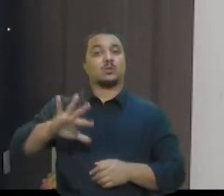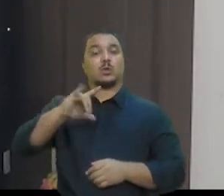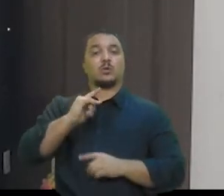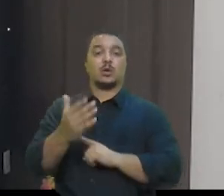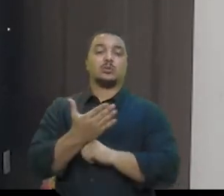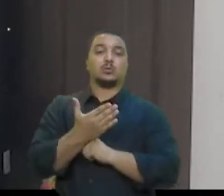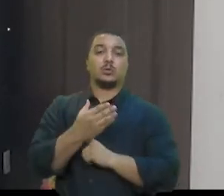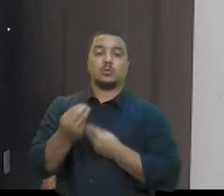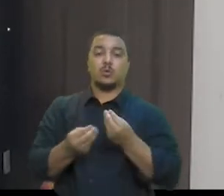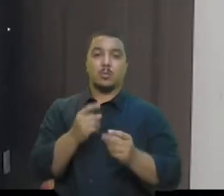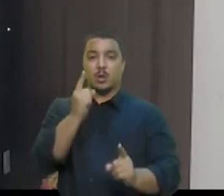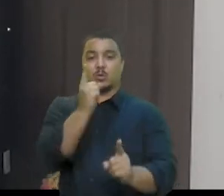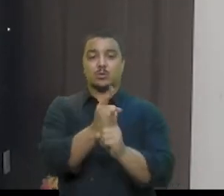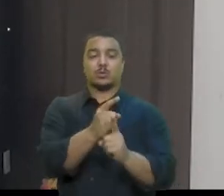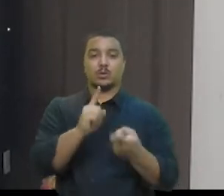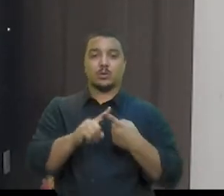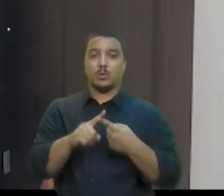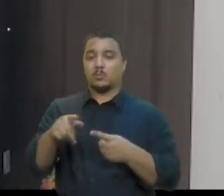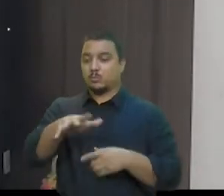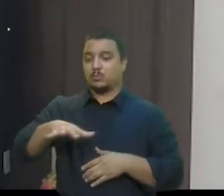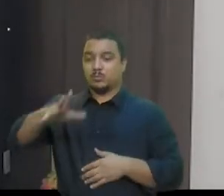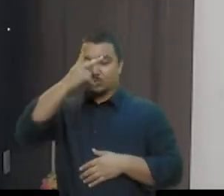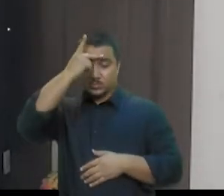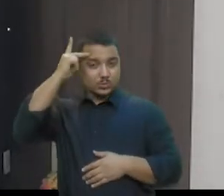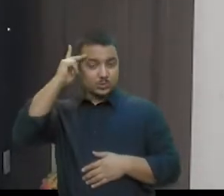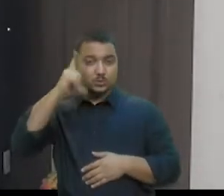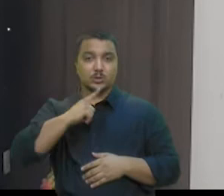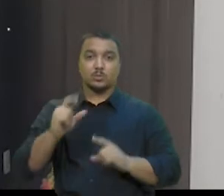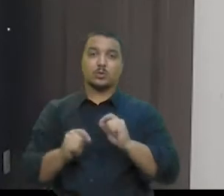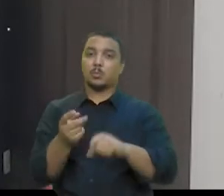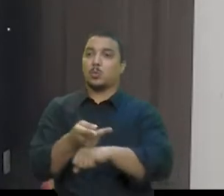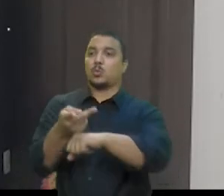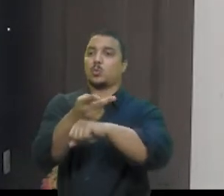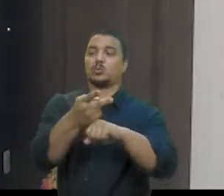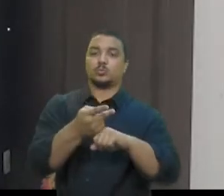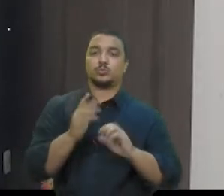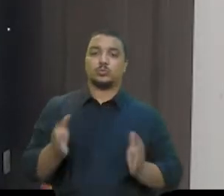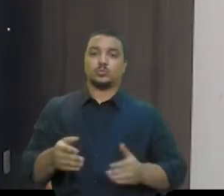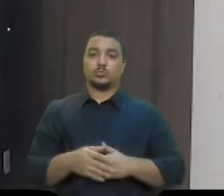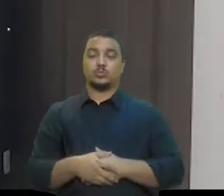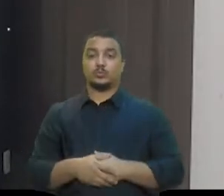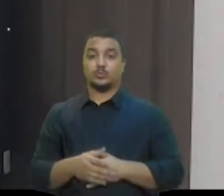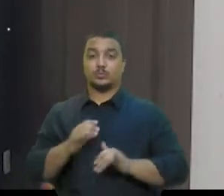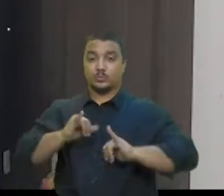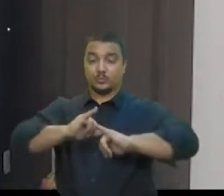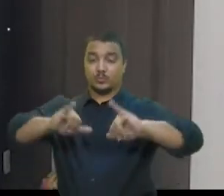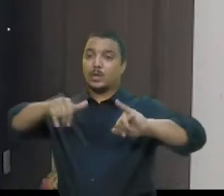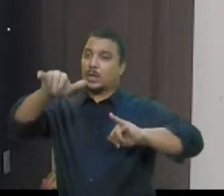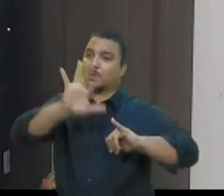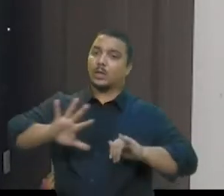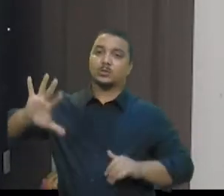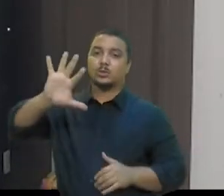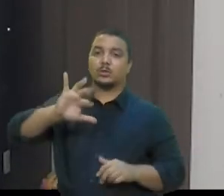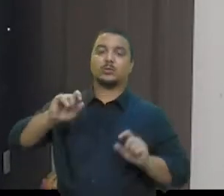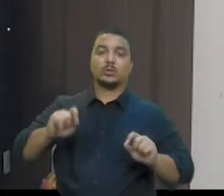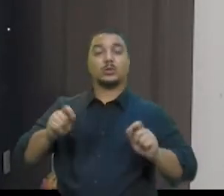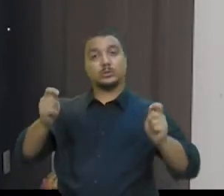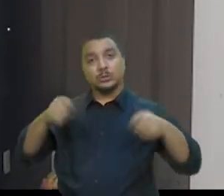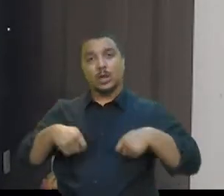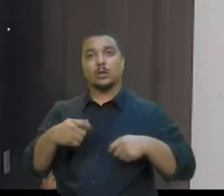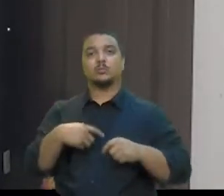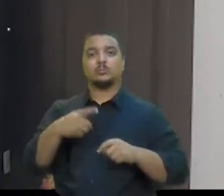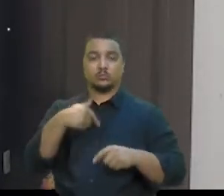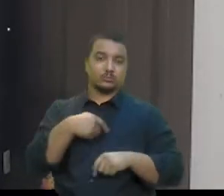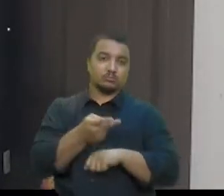identificação e na localização dessas pessoas que são procuradas. Como a campanha é nacional, é possível fazer a busca